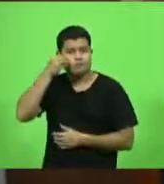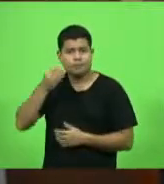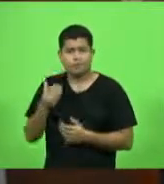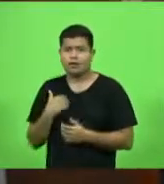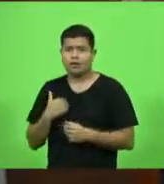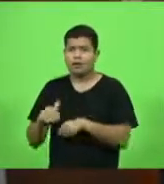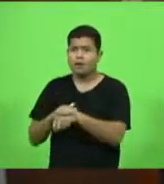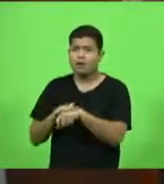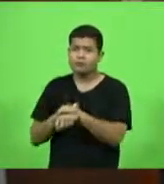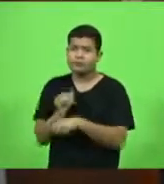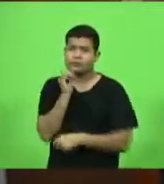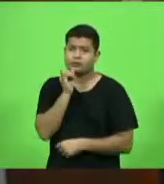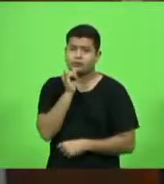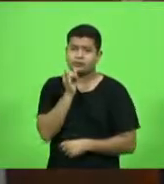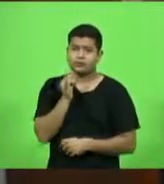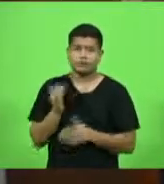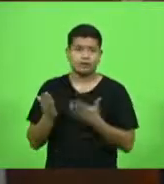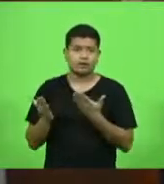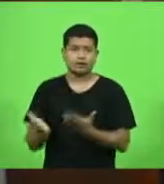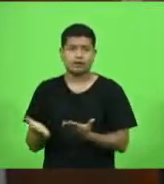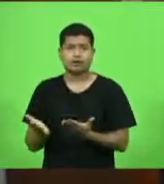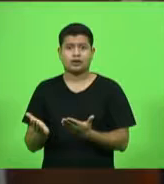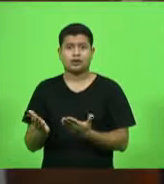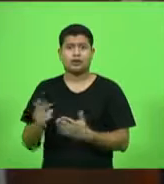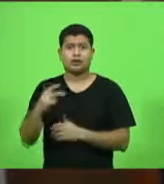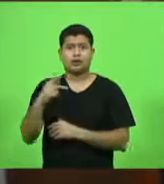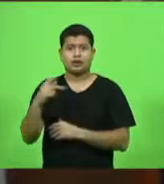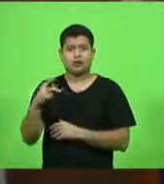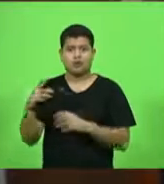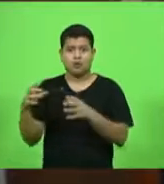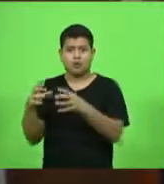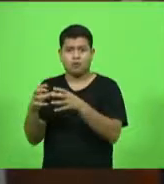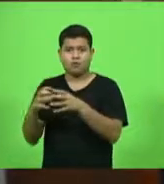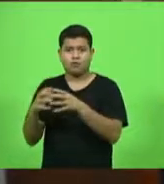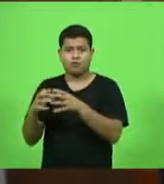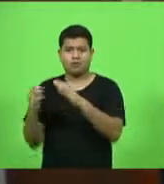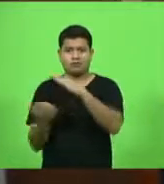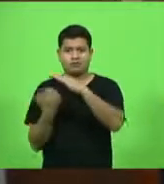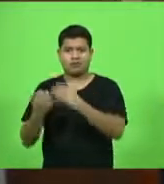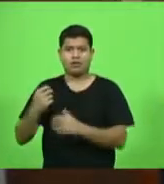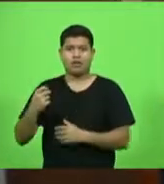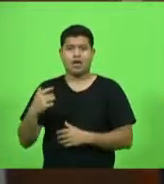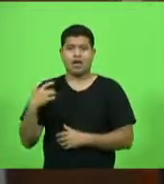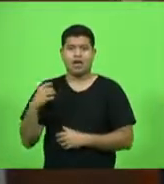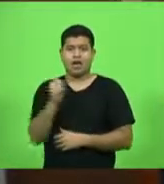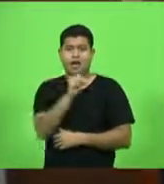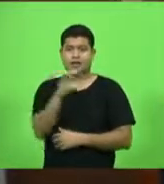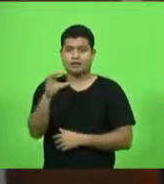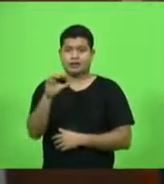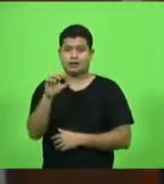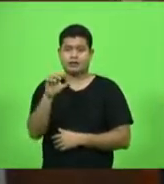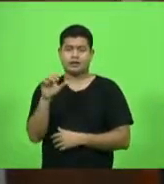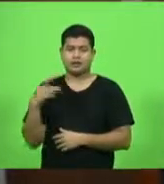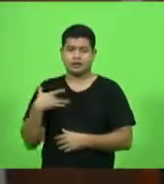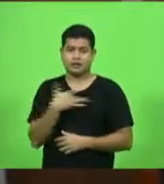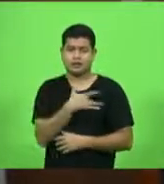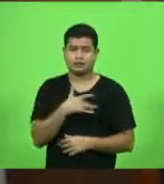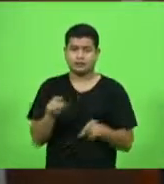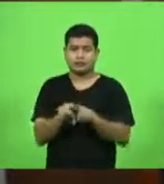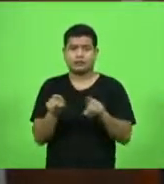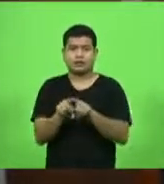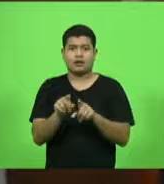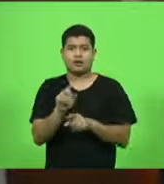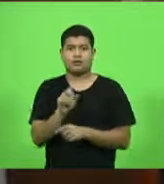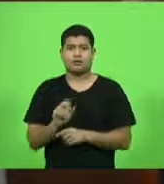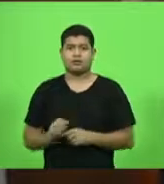o Plano SC Saúde, entre outros, a Unimed também é uma outra situação